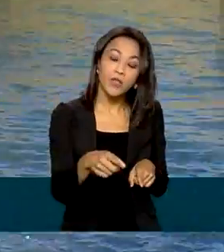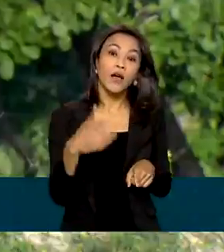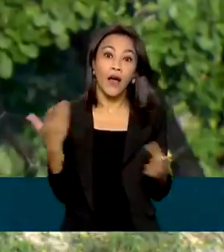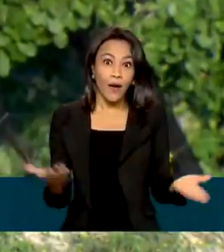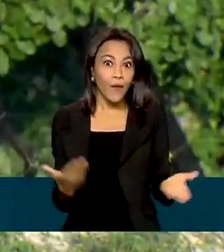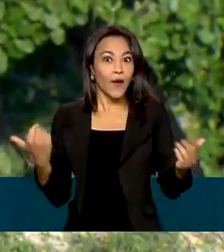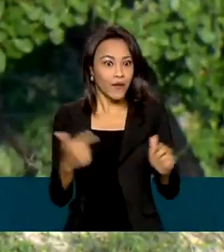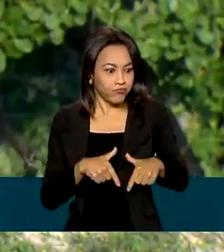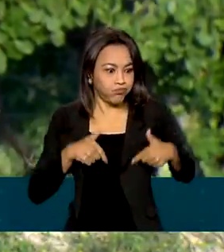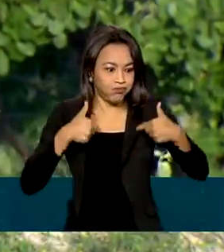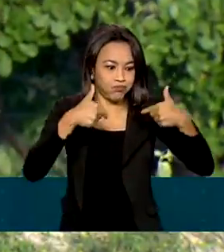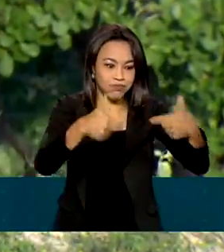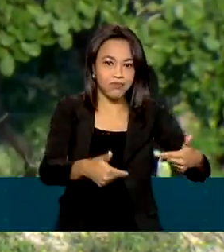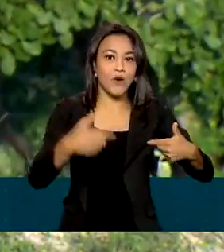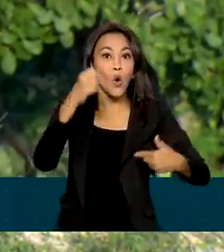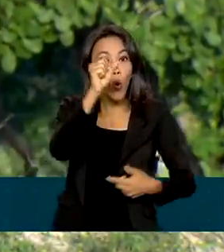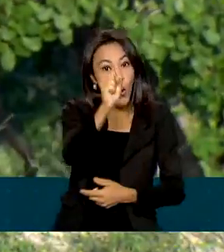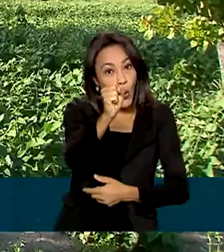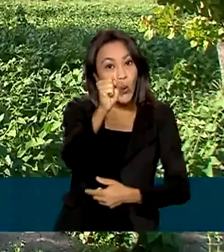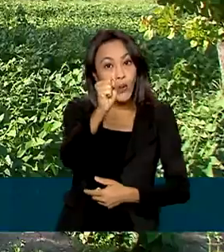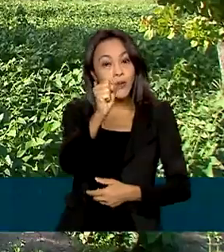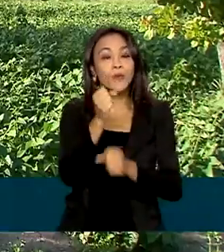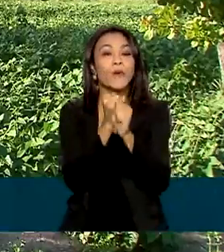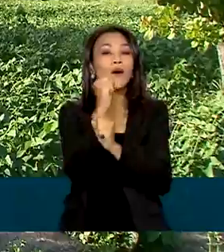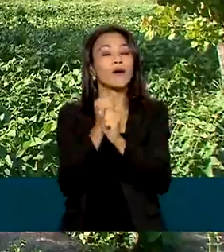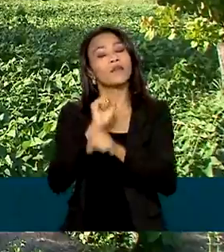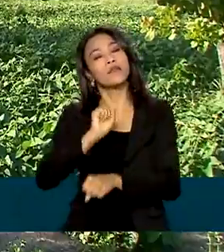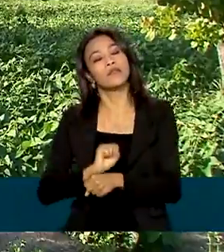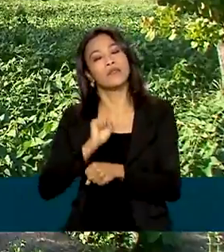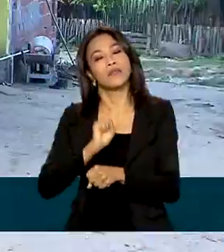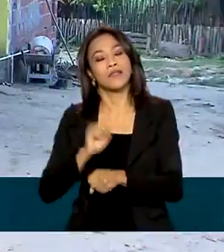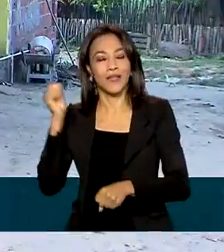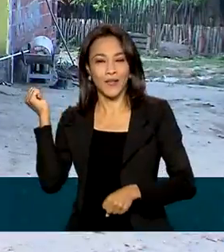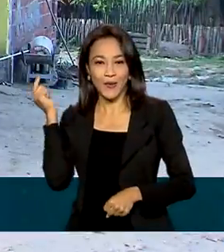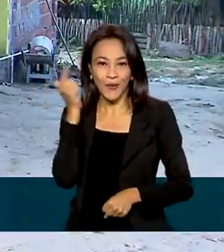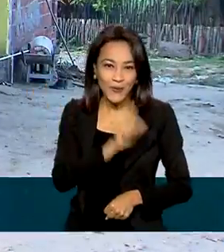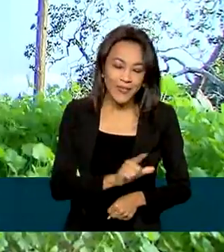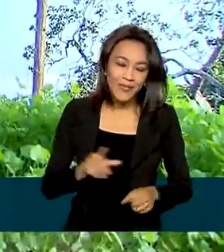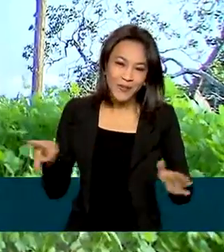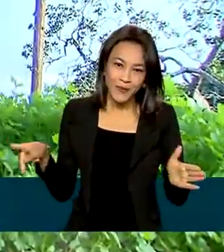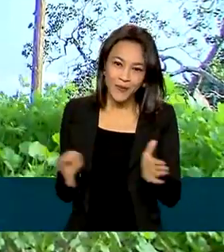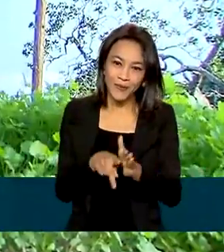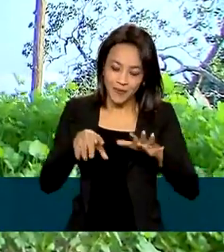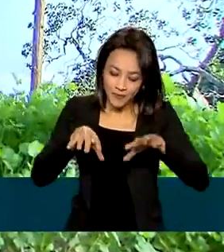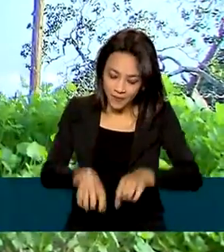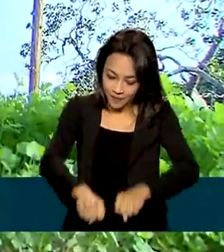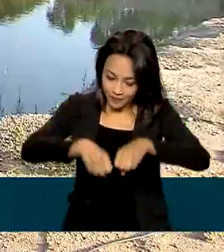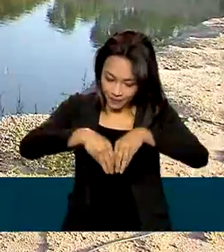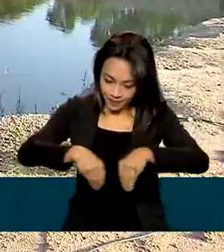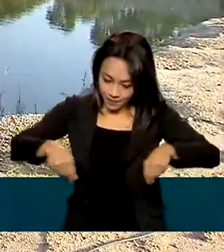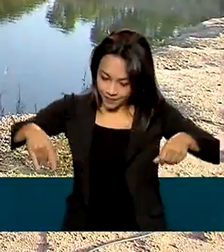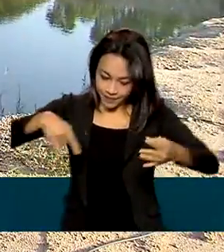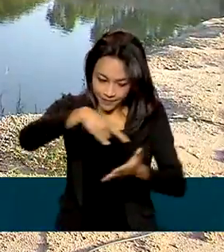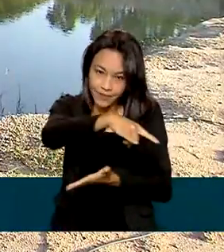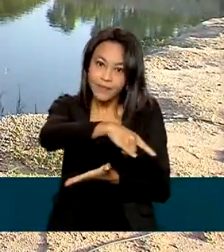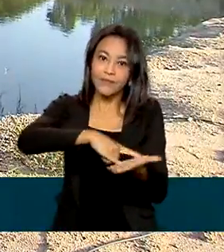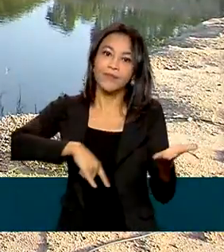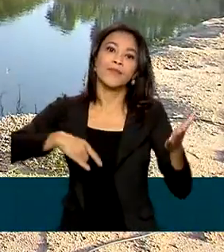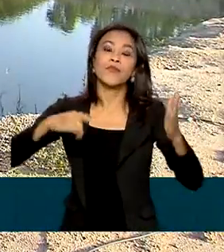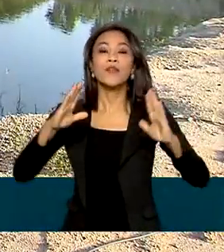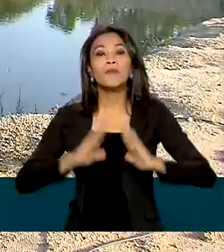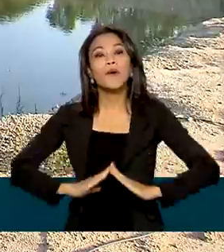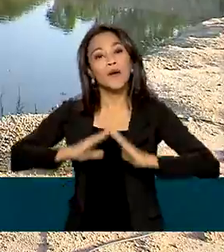afinco. É que depois de oito anos de espera, ela finalmente adquiriu a propriedade onde vive com os filhos, na fazenda